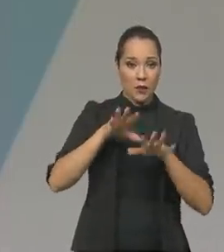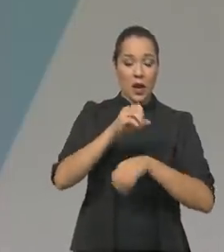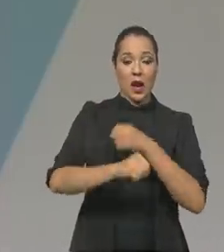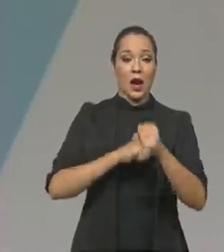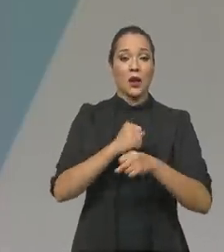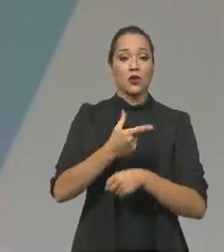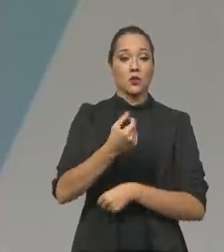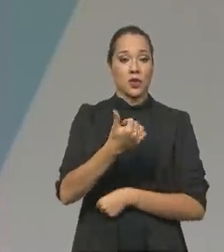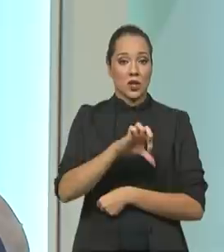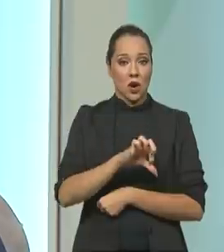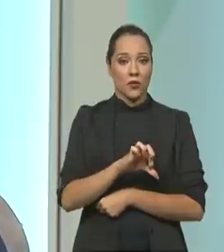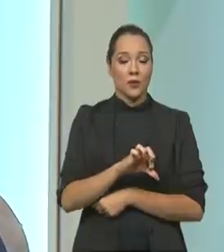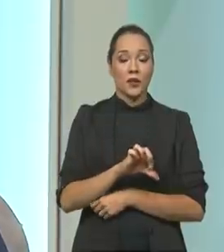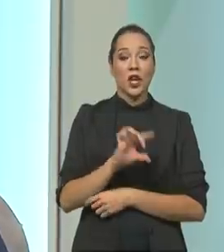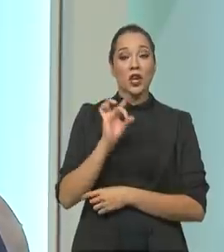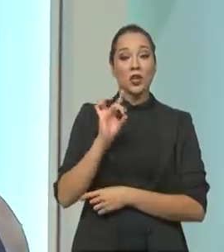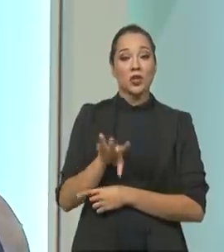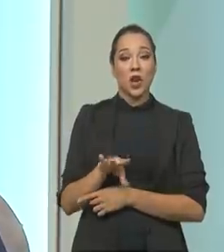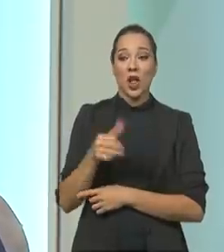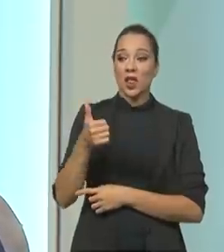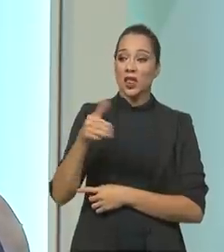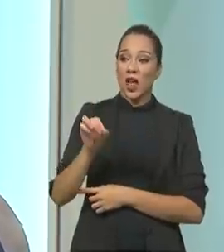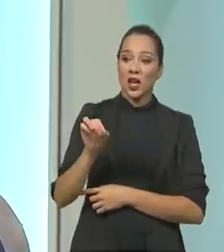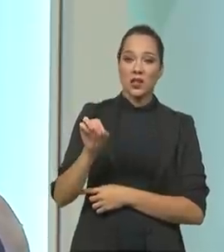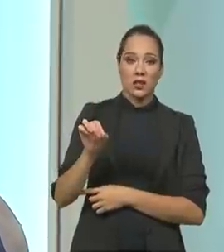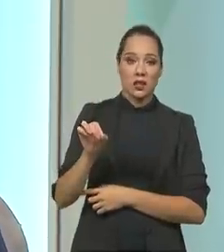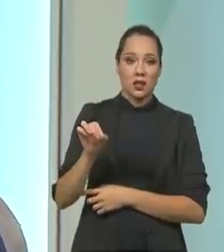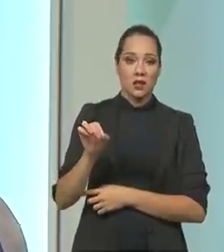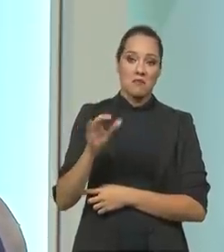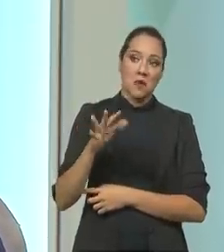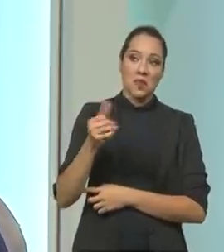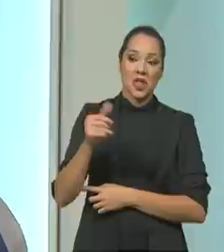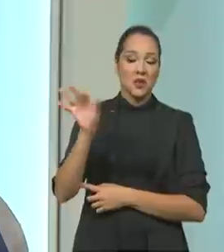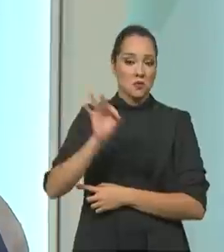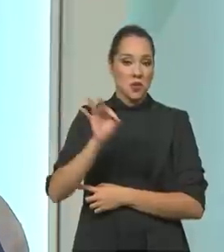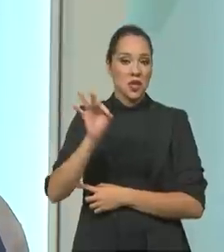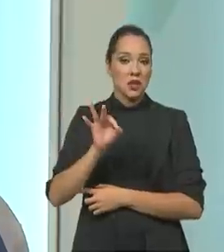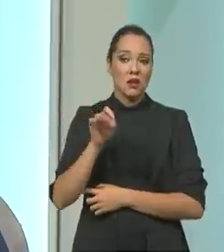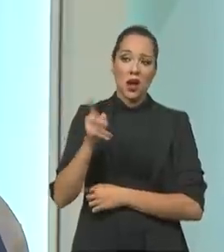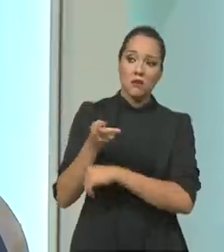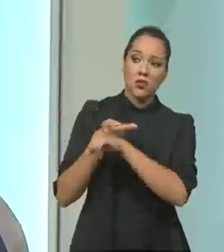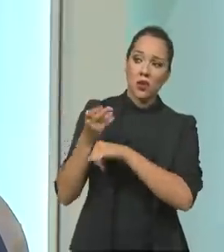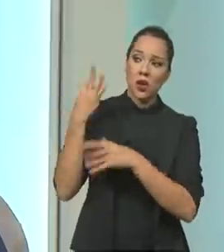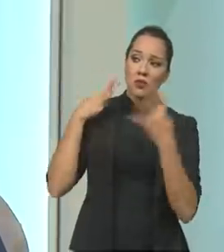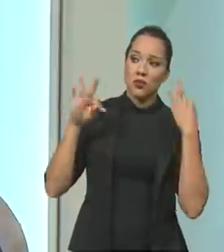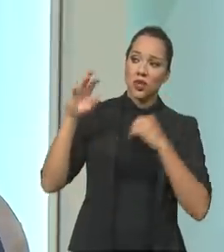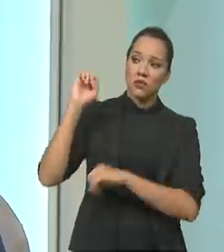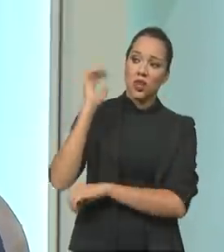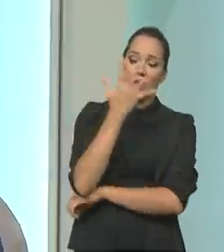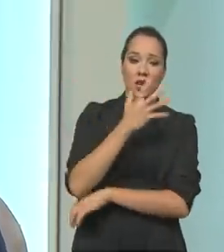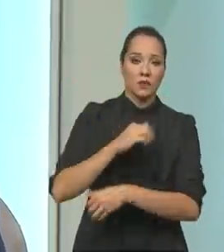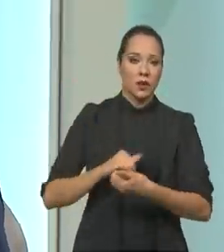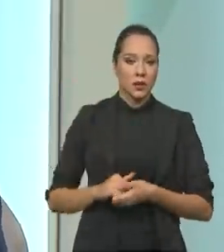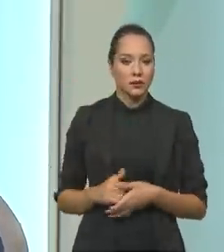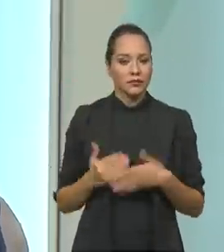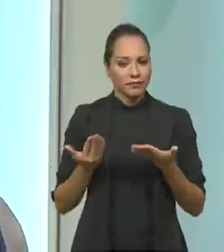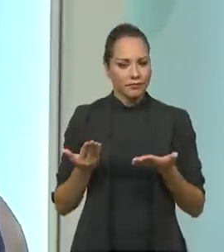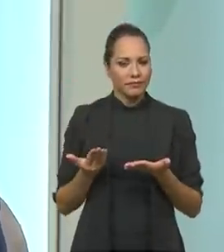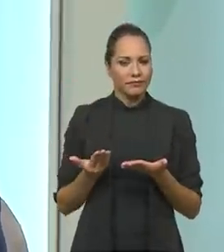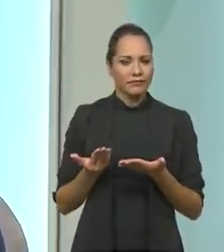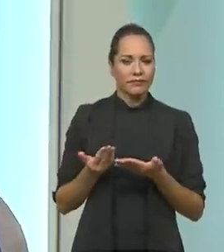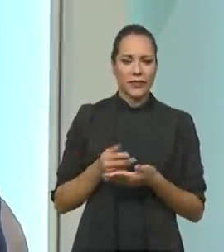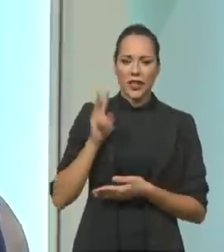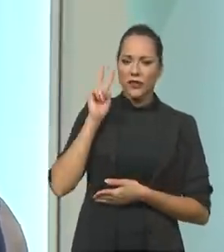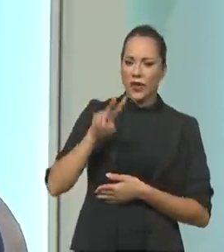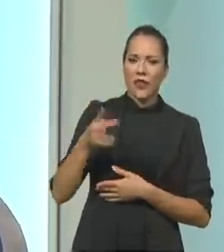2019, apenas 10 buscas ou 10% eram por turismo de natureza. Quando você botava vacation, trip,